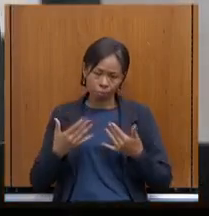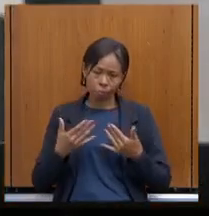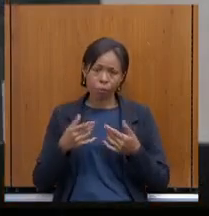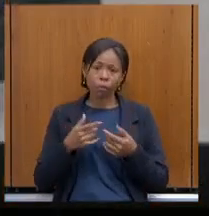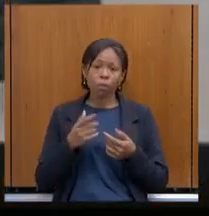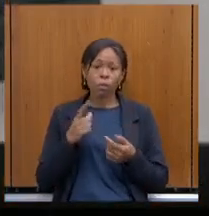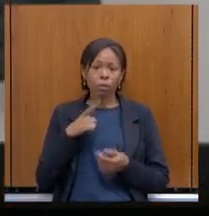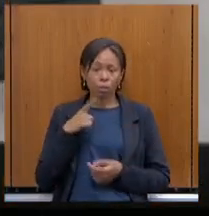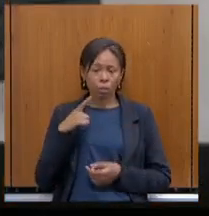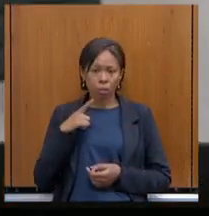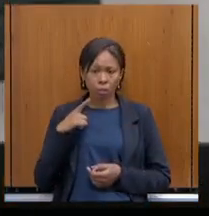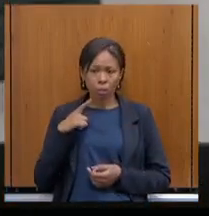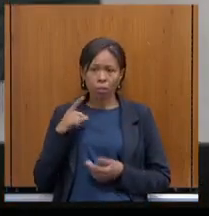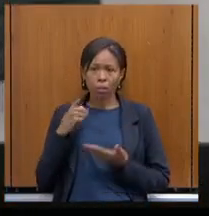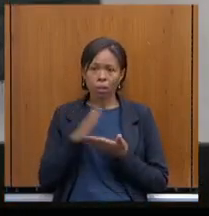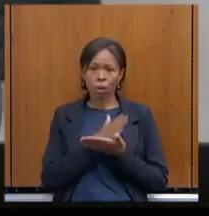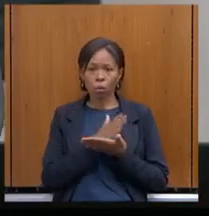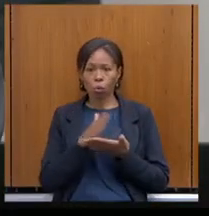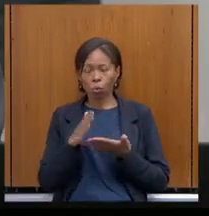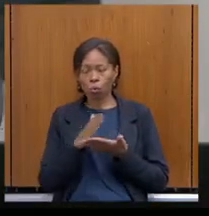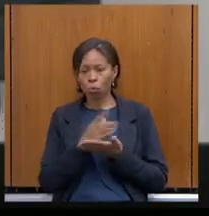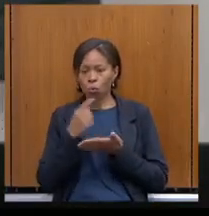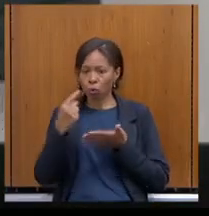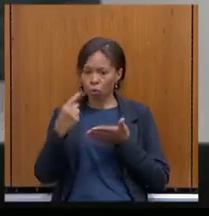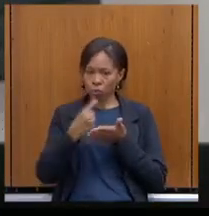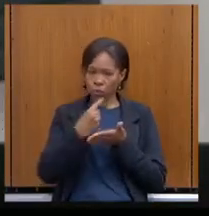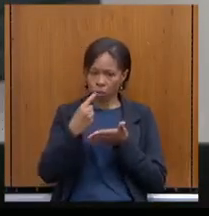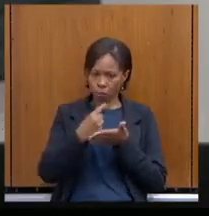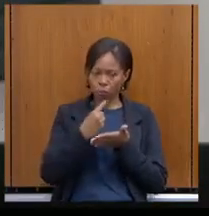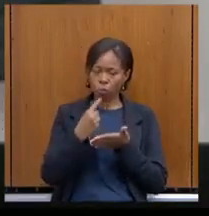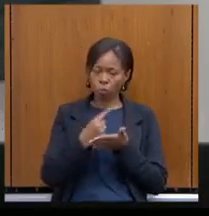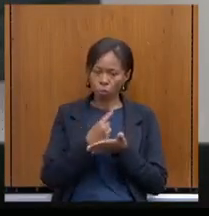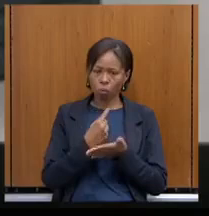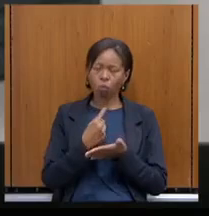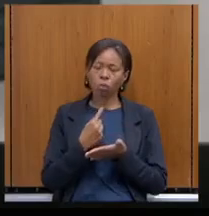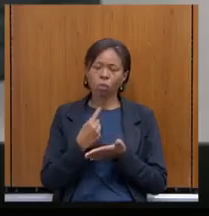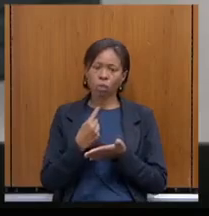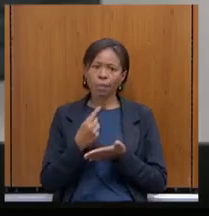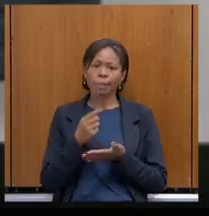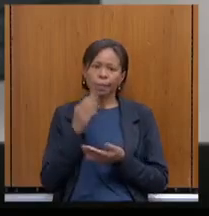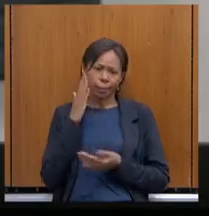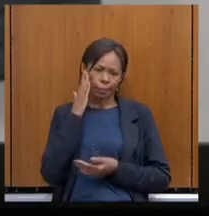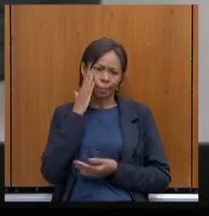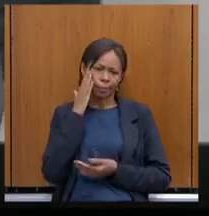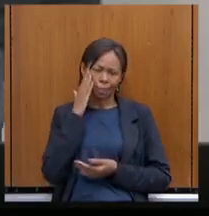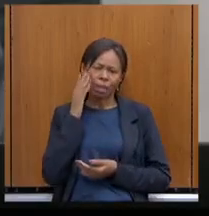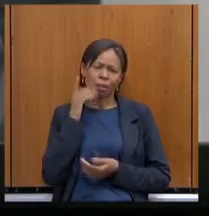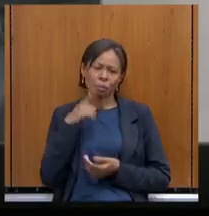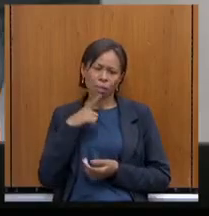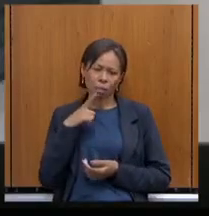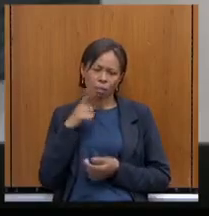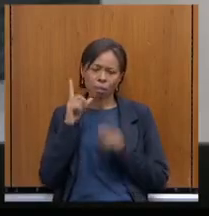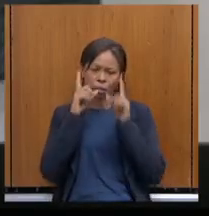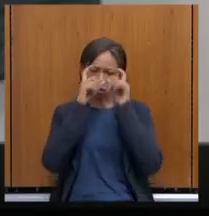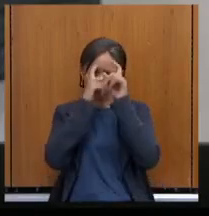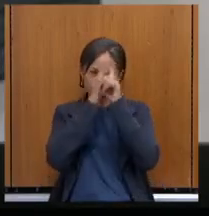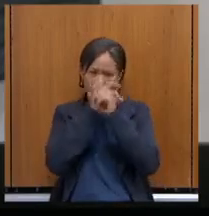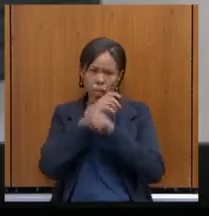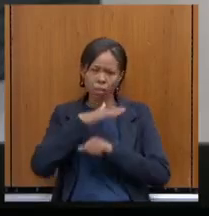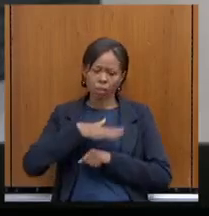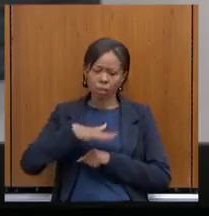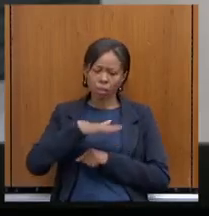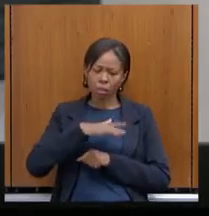feitas, logicamente, dentro da prudência e também entendendo toda essa dificuldade e complexidade que é a administração